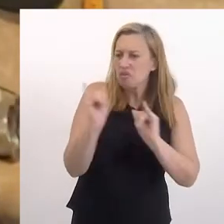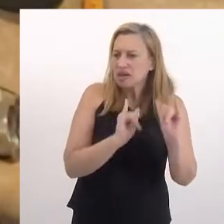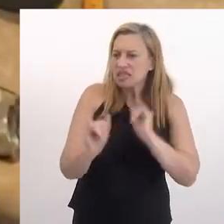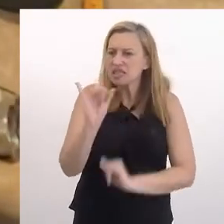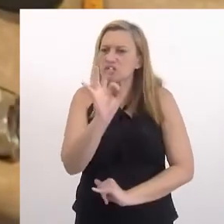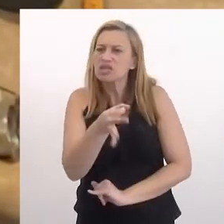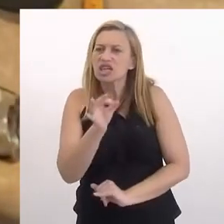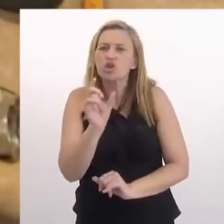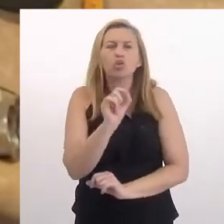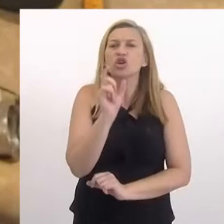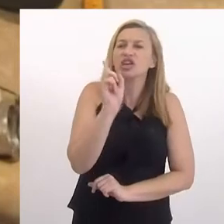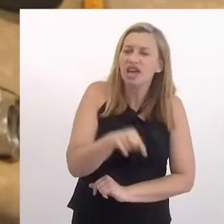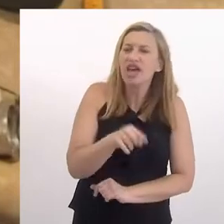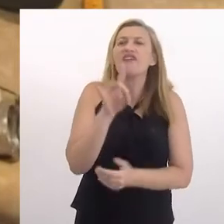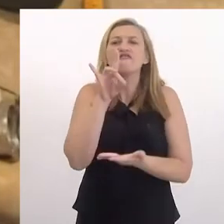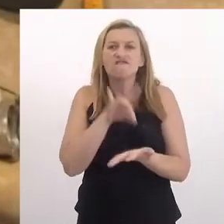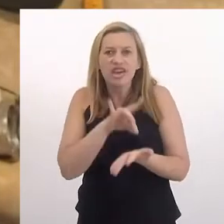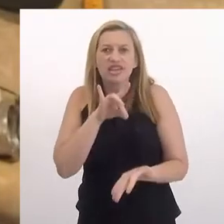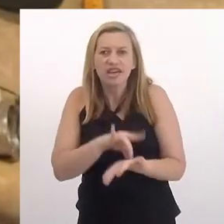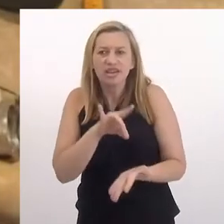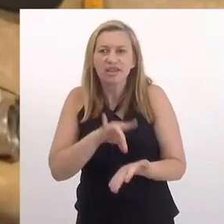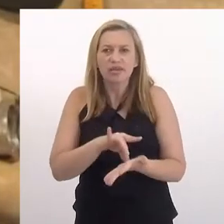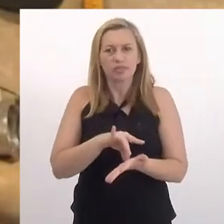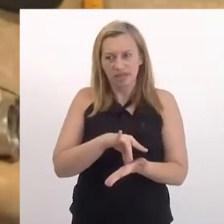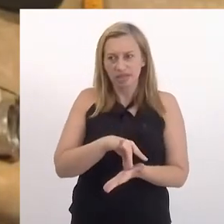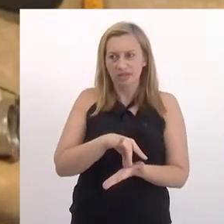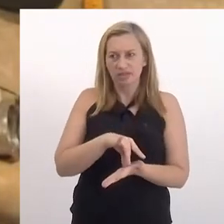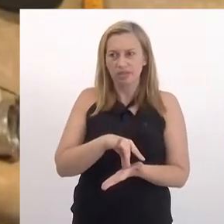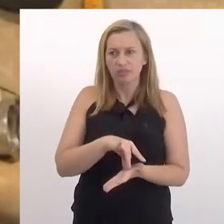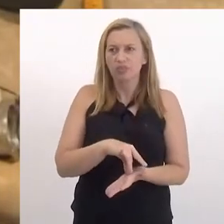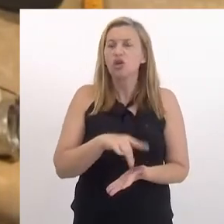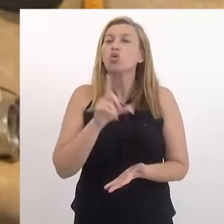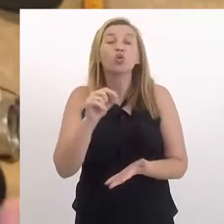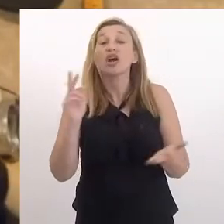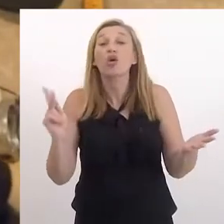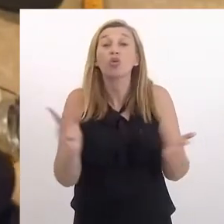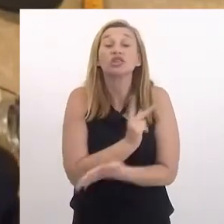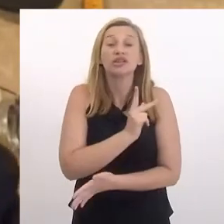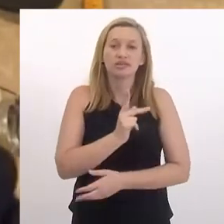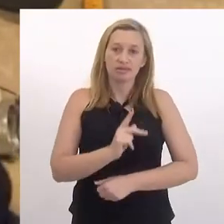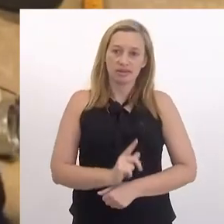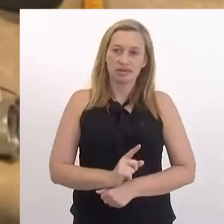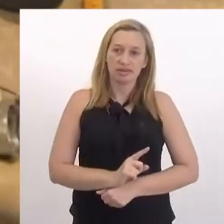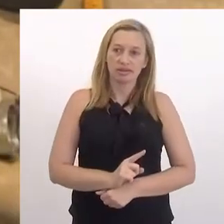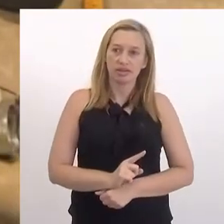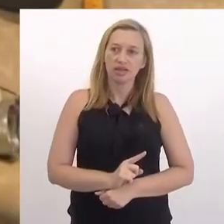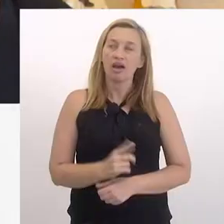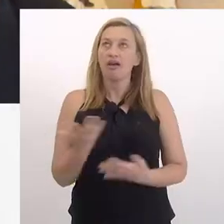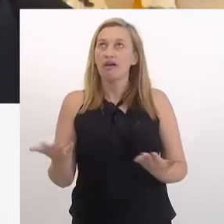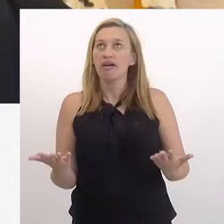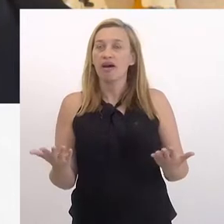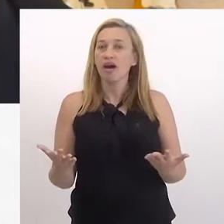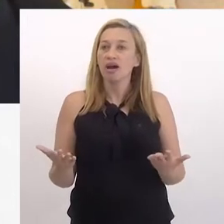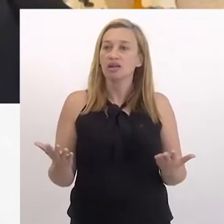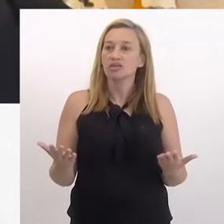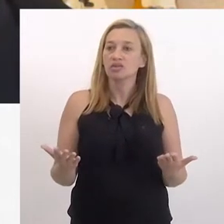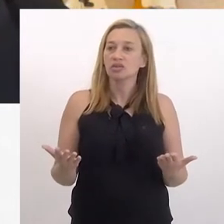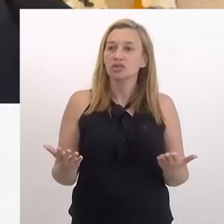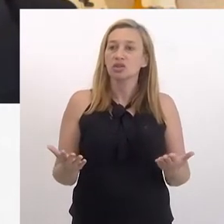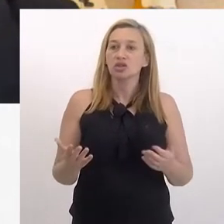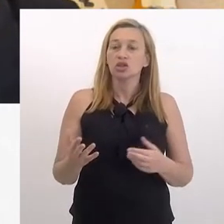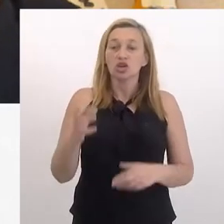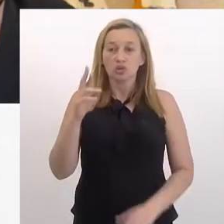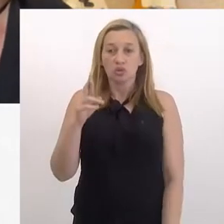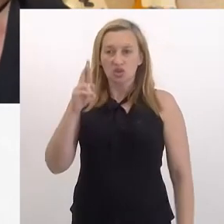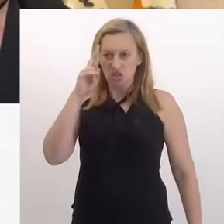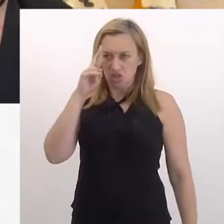informação do que era realmente do que acontecia entre ali